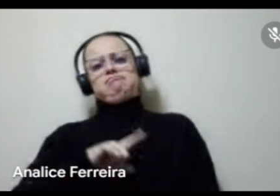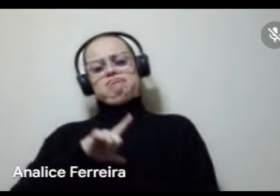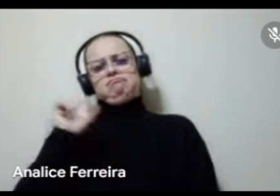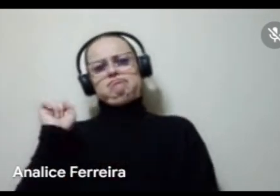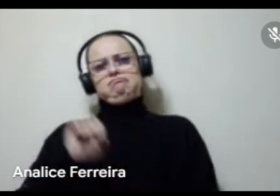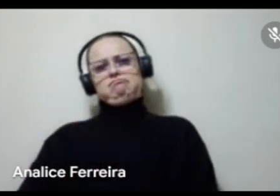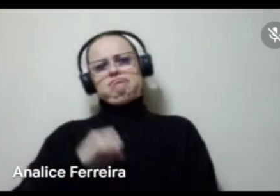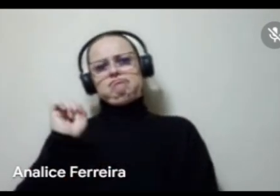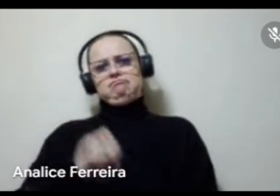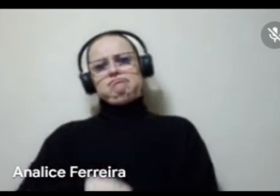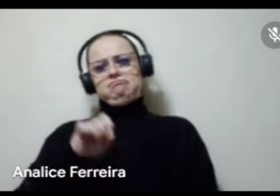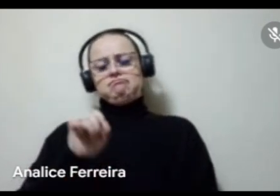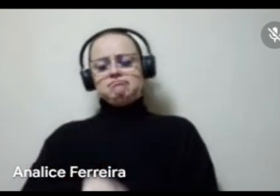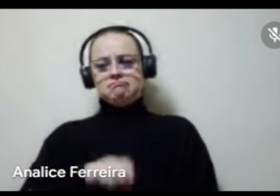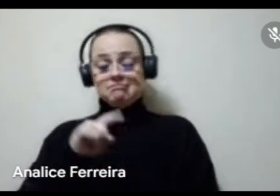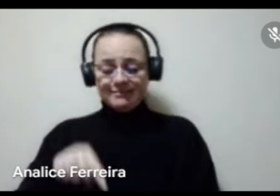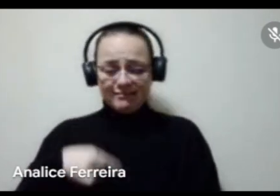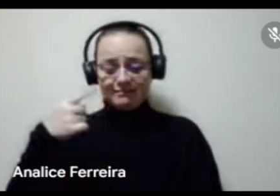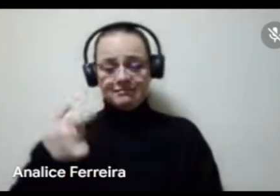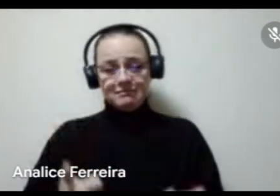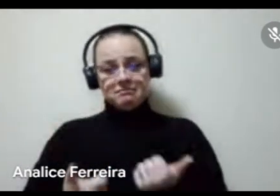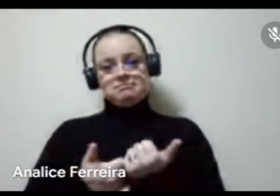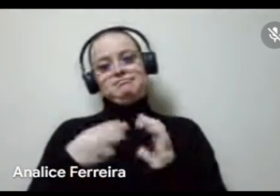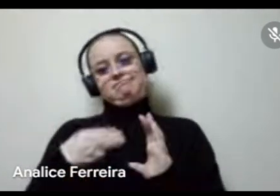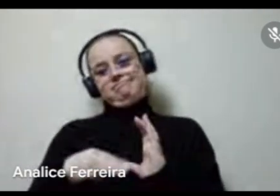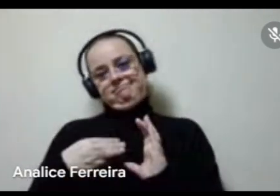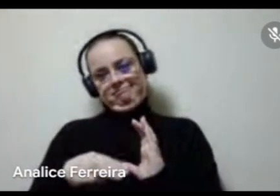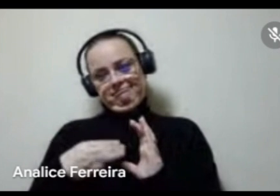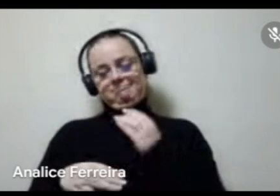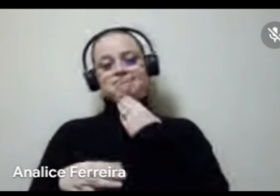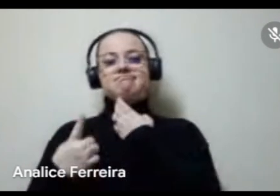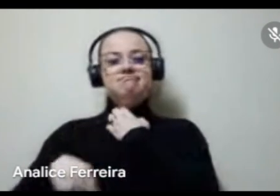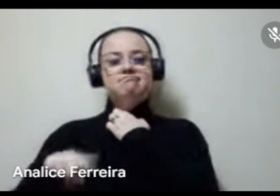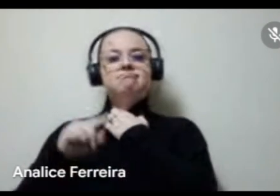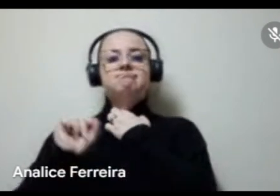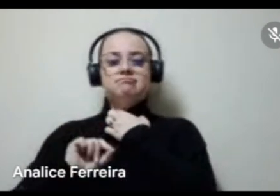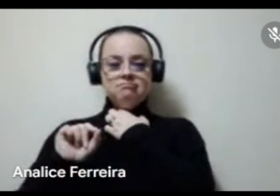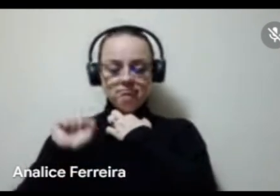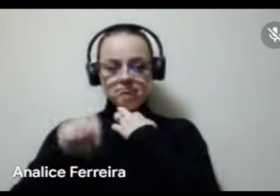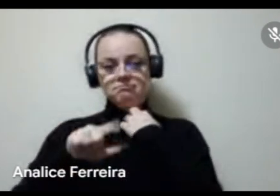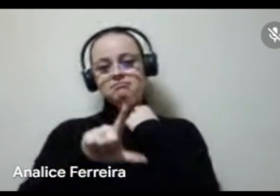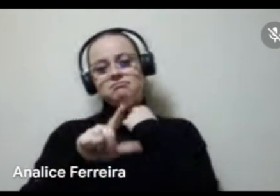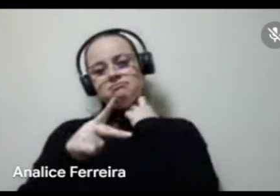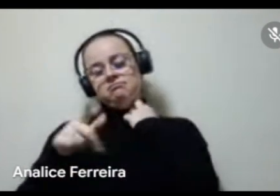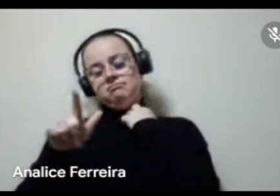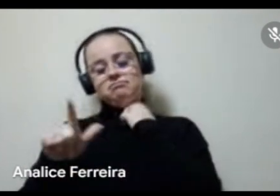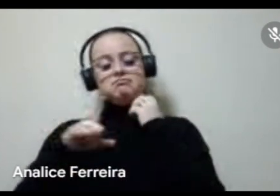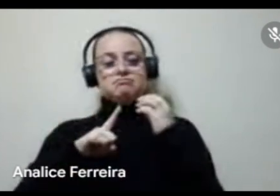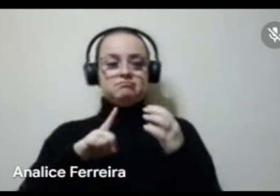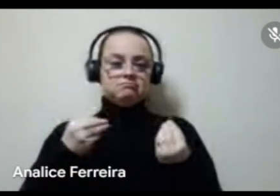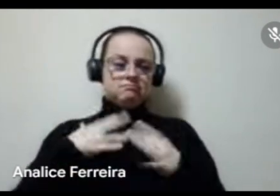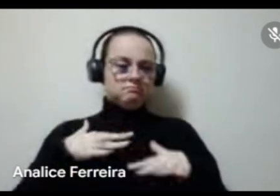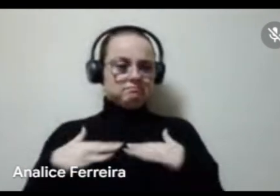esse, além também do suporte via e-mail, né, então, realizamos na LPG várias ações para tentar